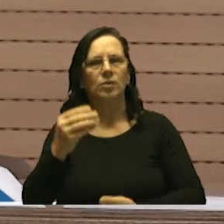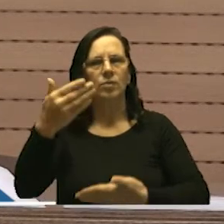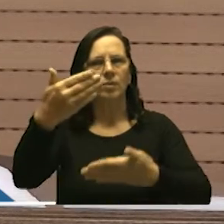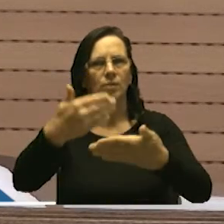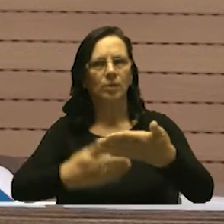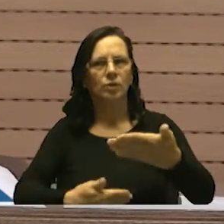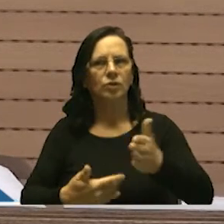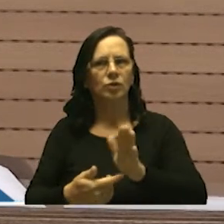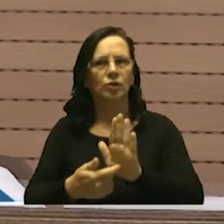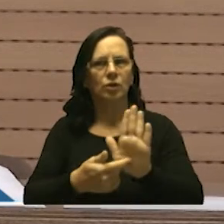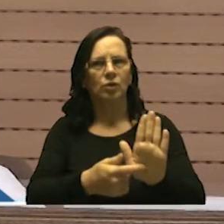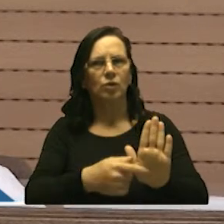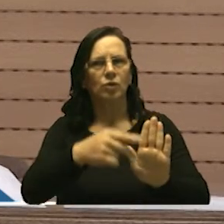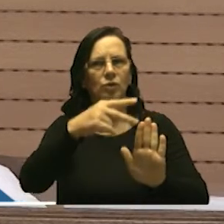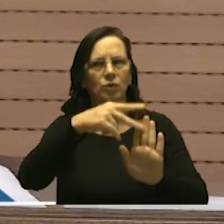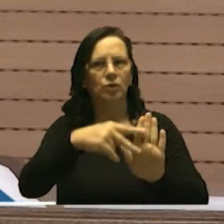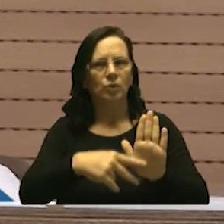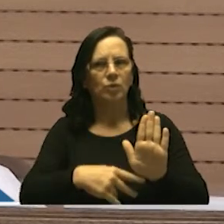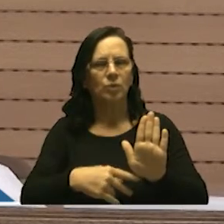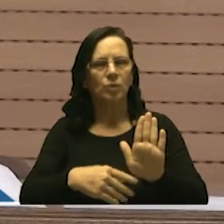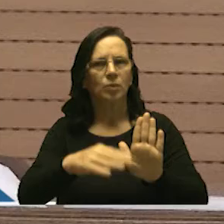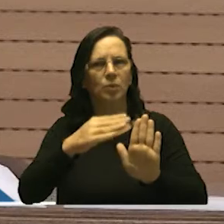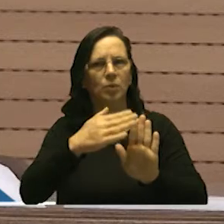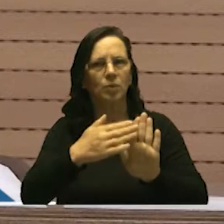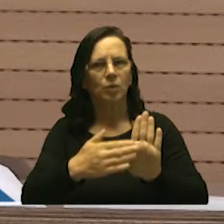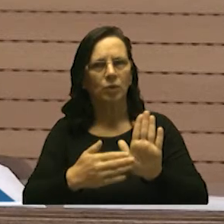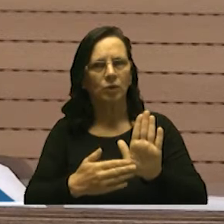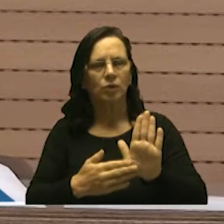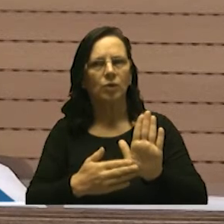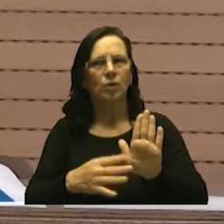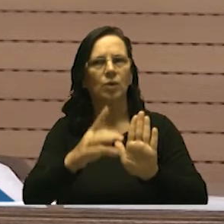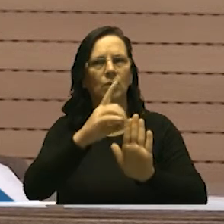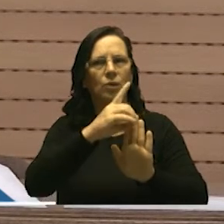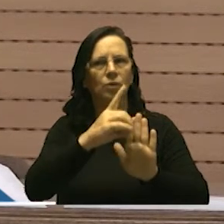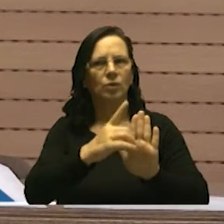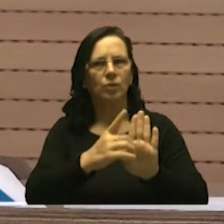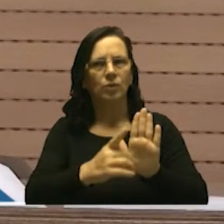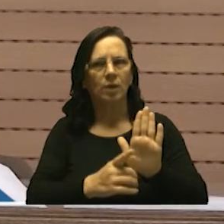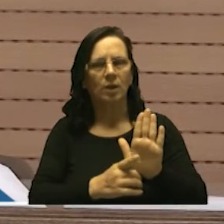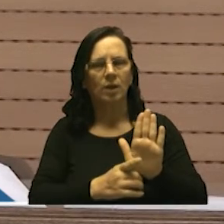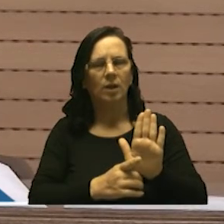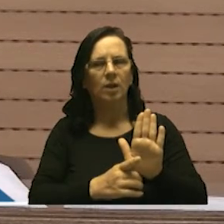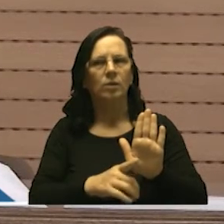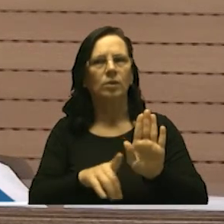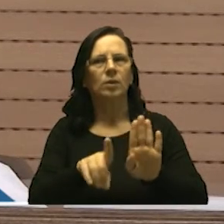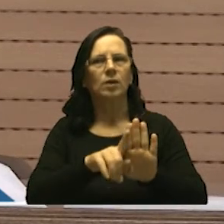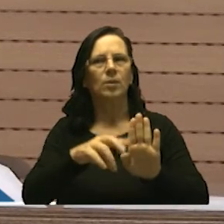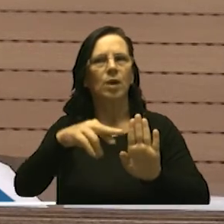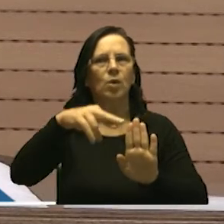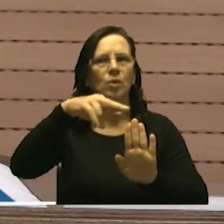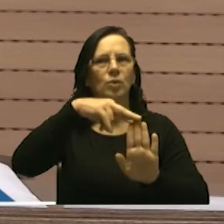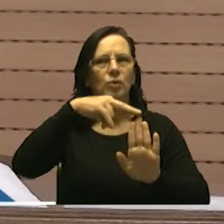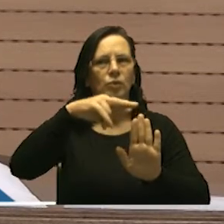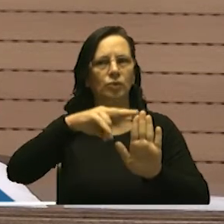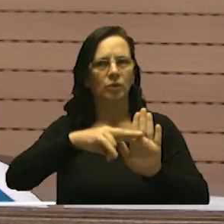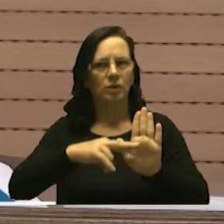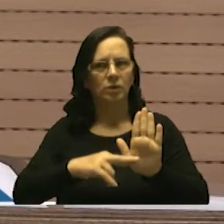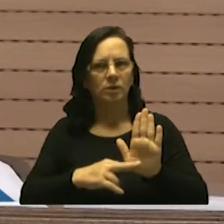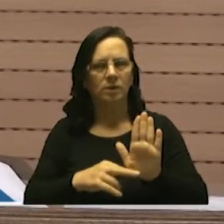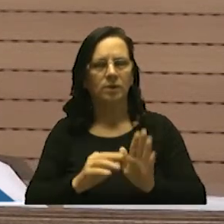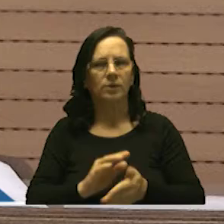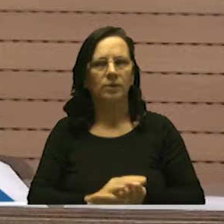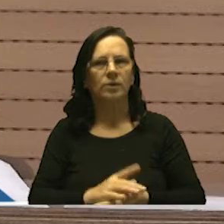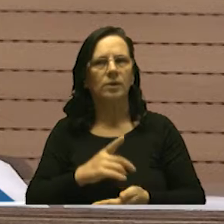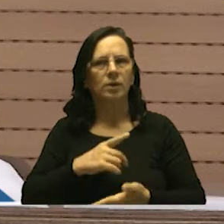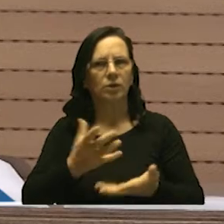apresentação de projetos de lei de decreto legislativo ou de resolução conforme se